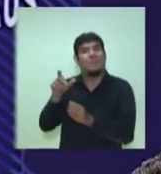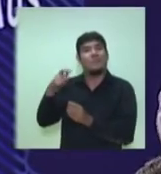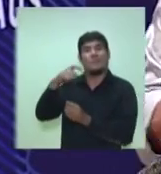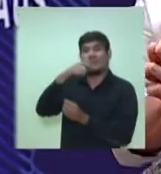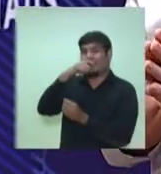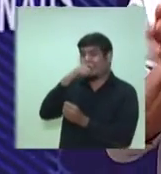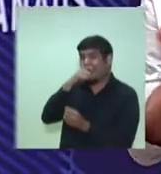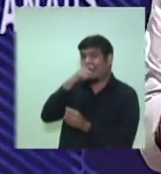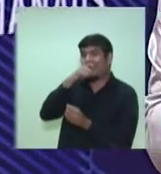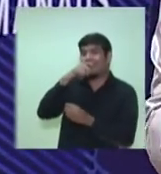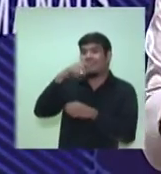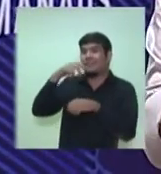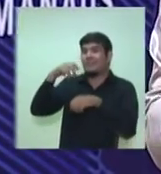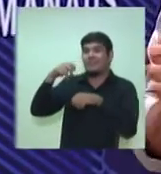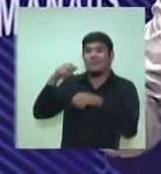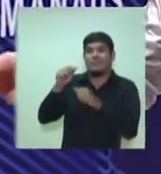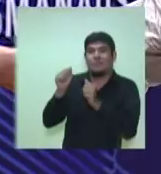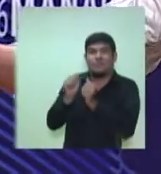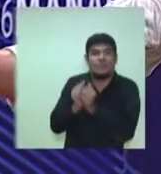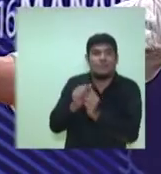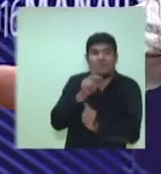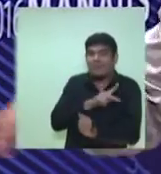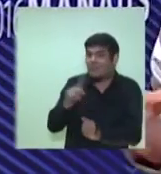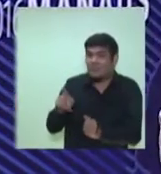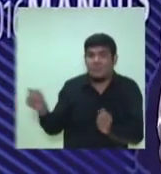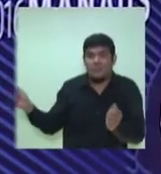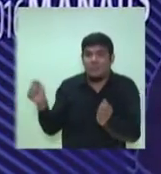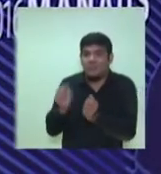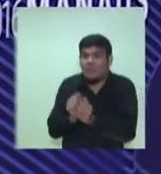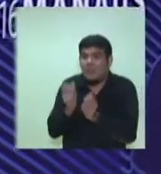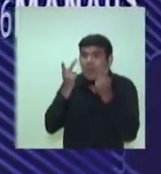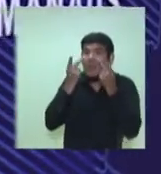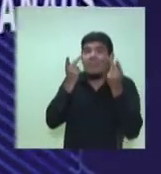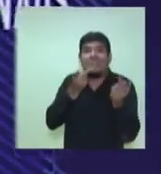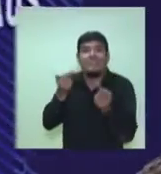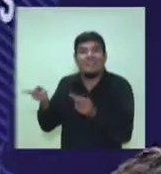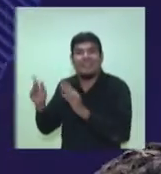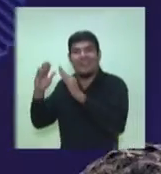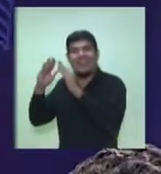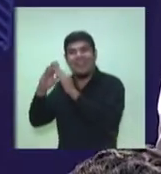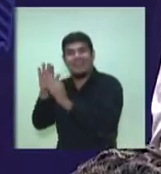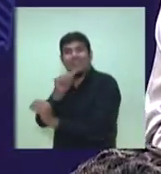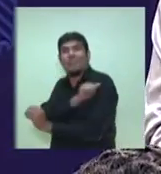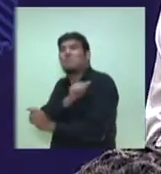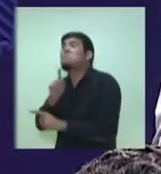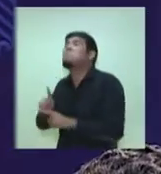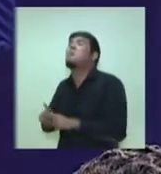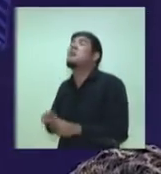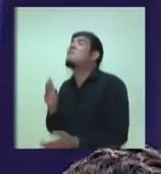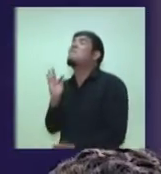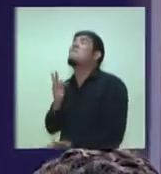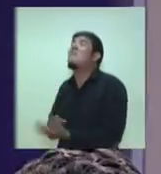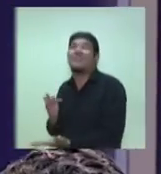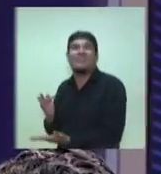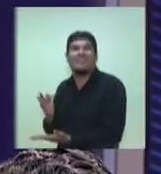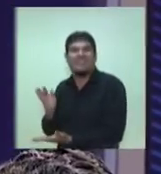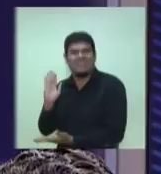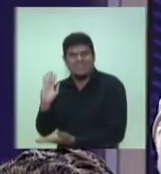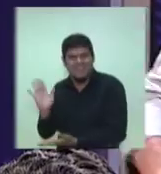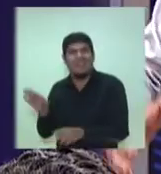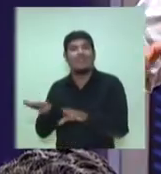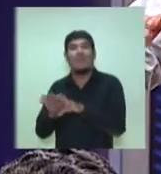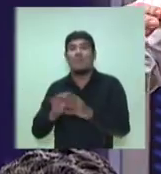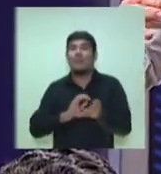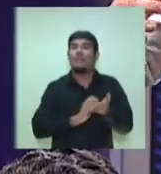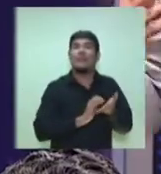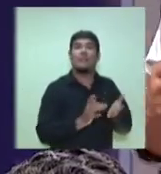visitando as casas de alunos que faltam e que a gente quer saber por que faltaram. Nós temos a nossa Secretaria de Saúde